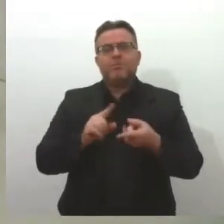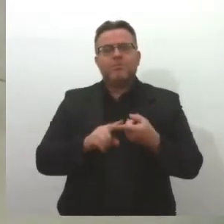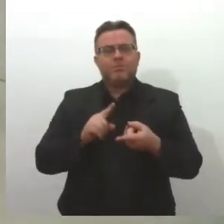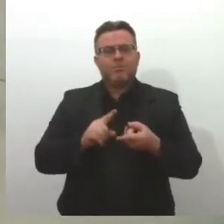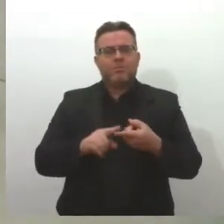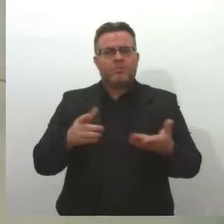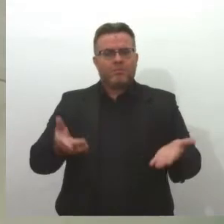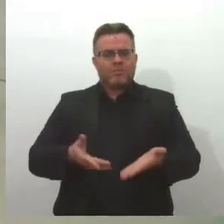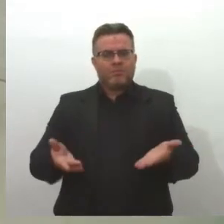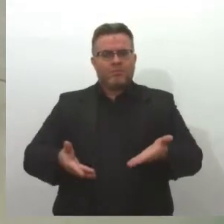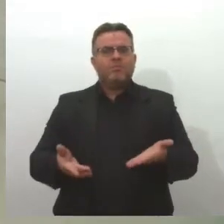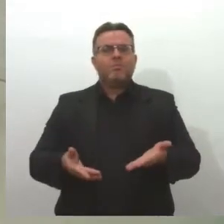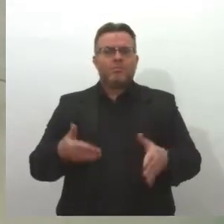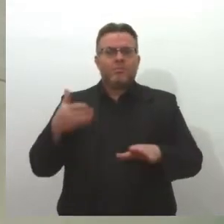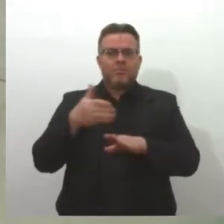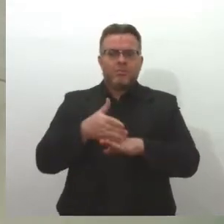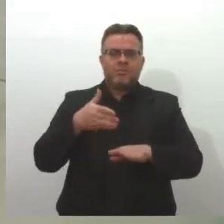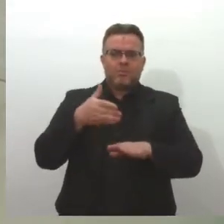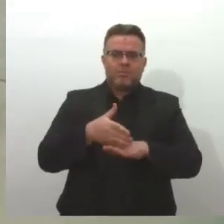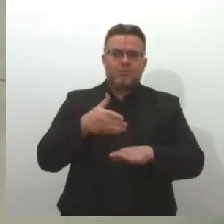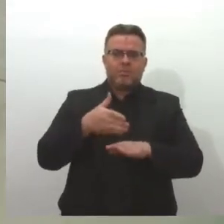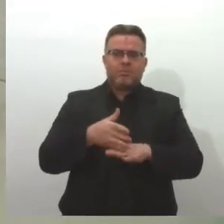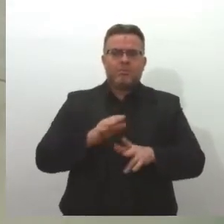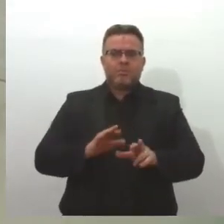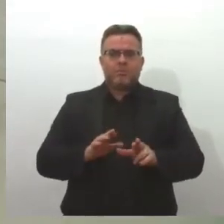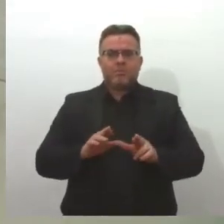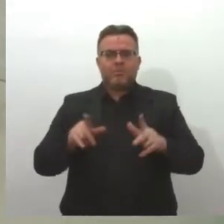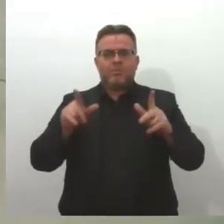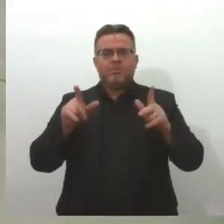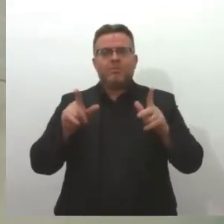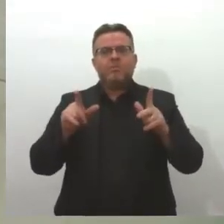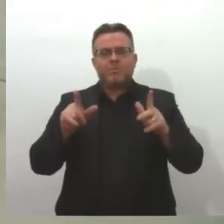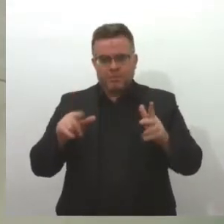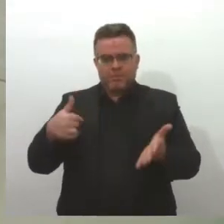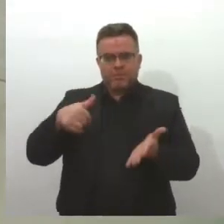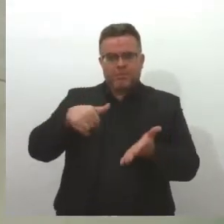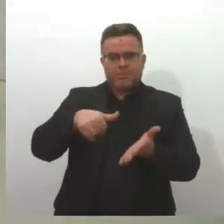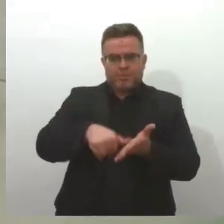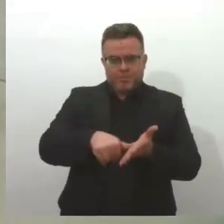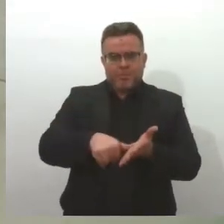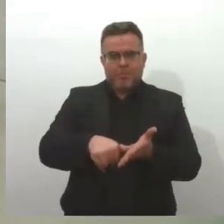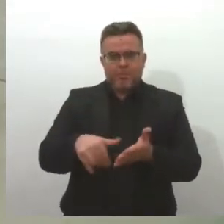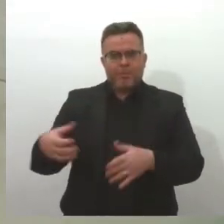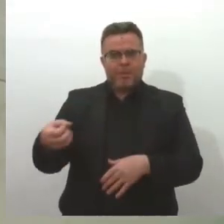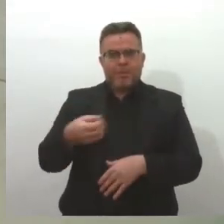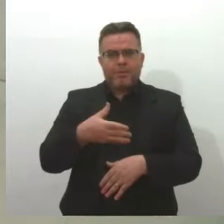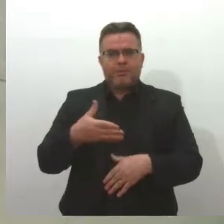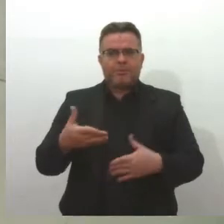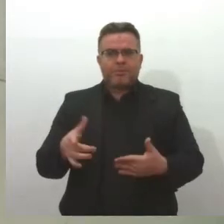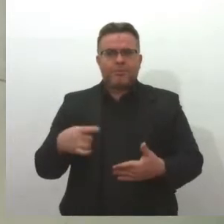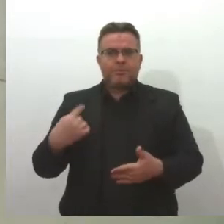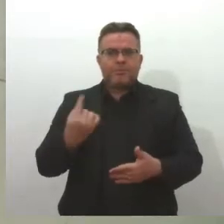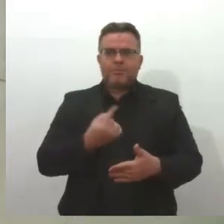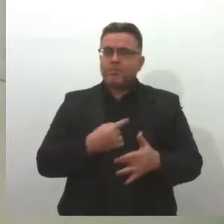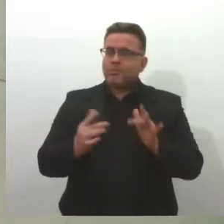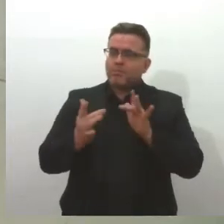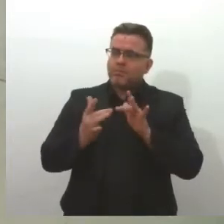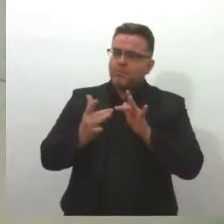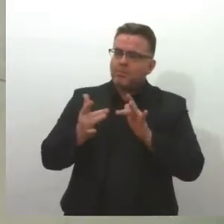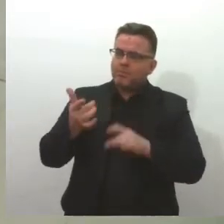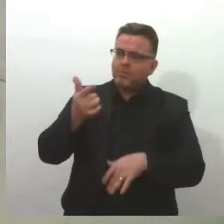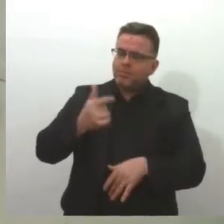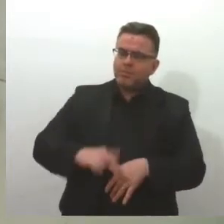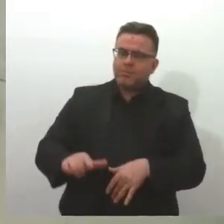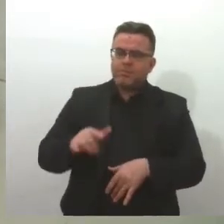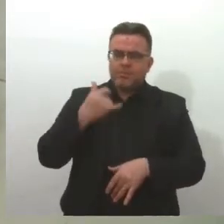aí um acesso, né, diferenciado para tirar a carteira de identidade. Então a gente vai tentar um novo contato com o